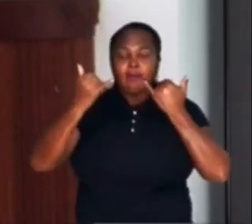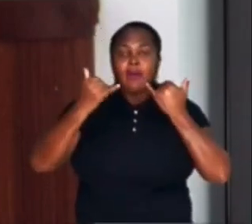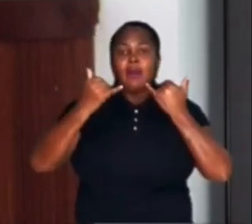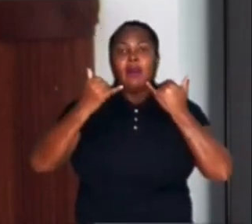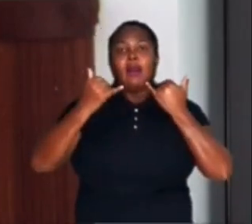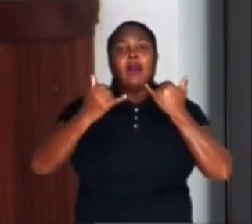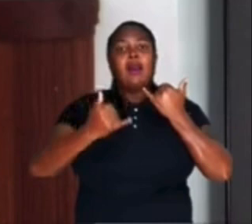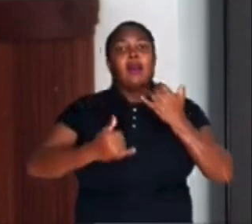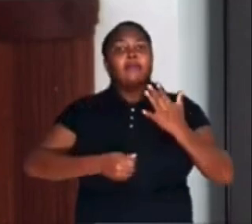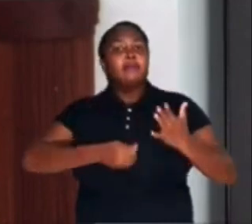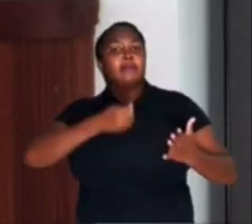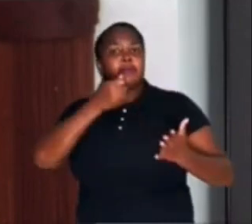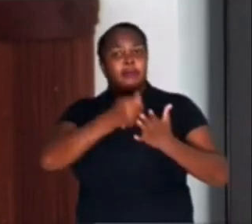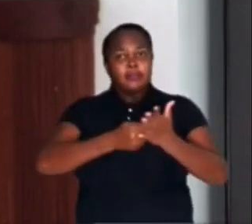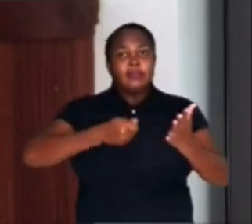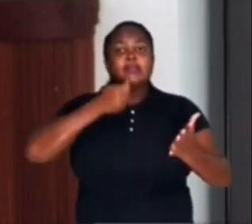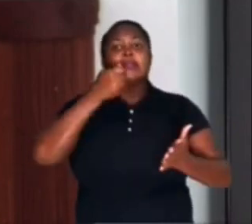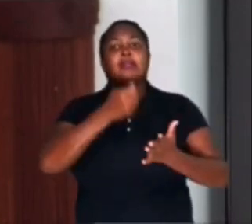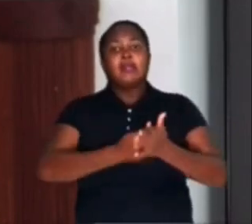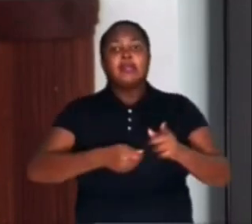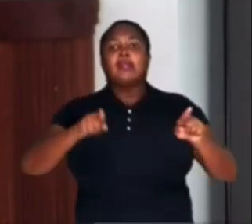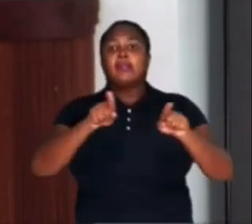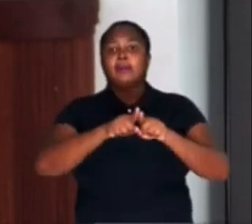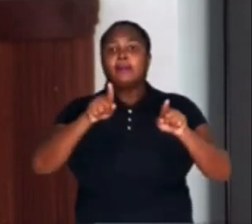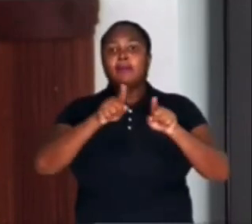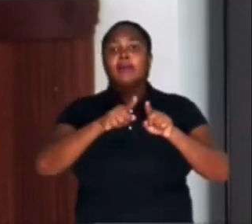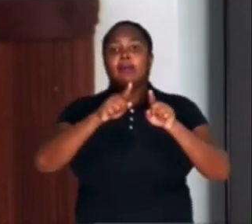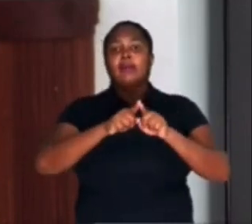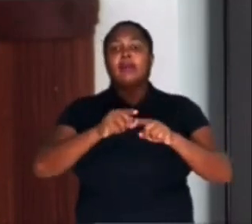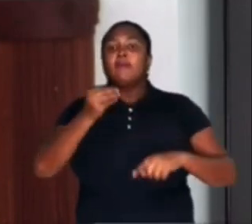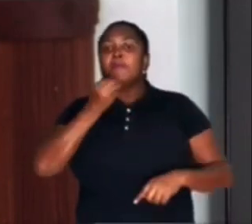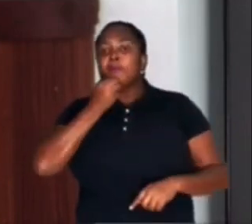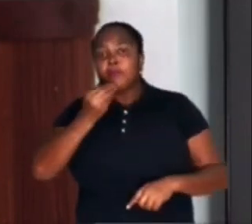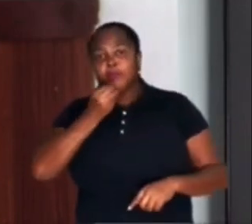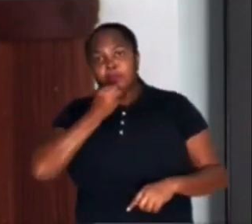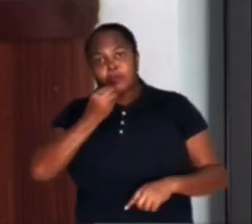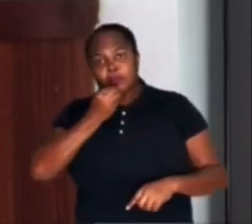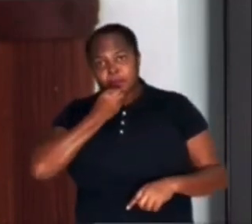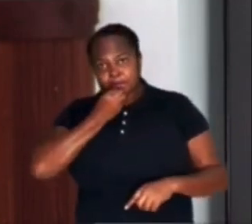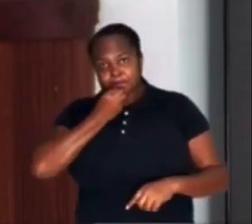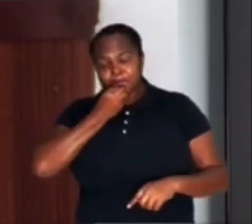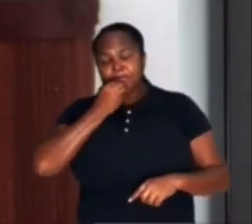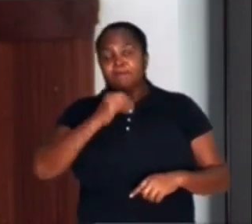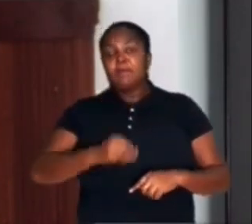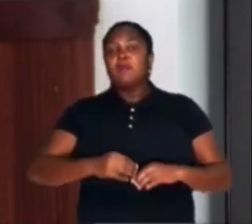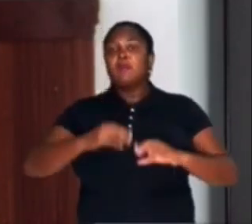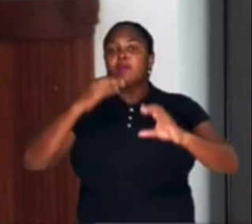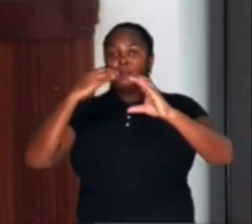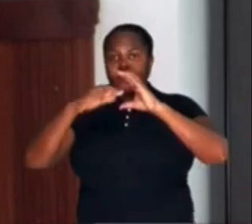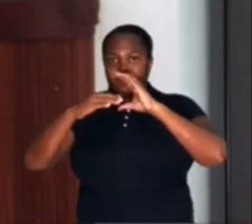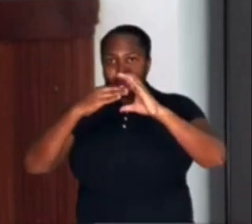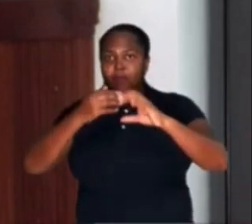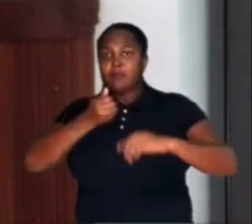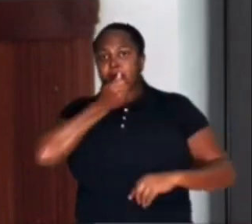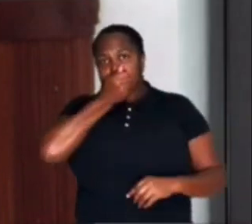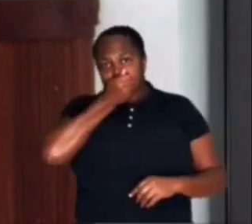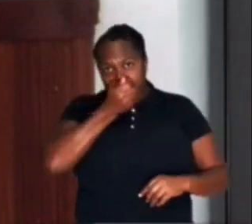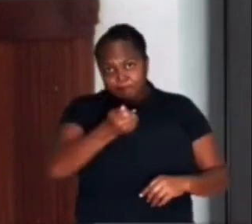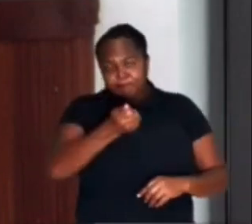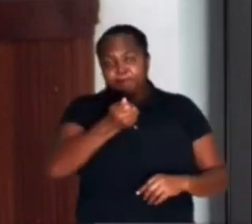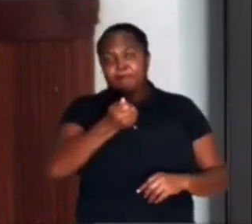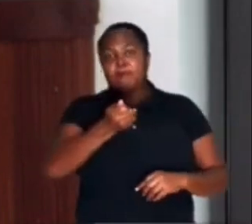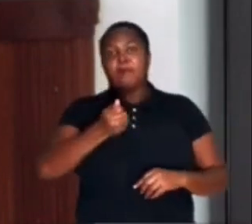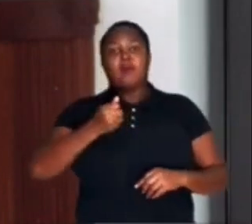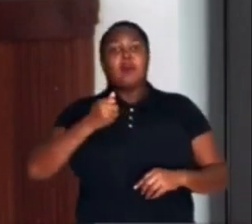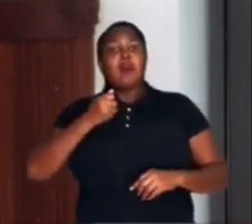iniquidade e dar voz a quem não tem. Por meio do jornalismo, busquei corresponder à